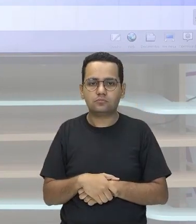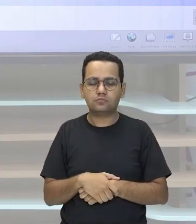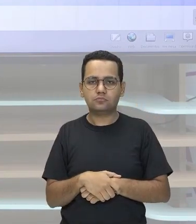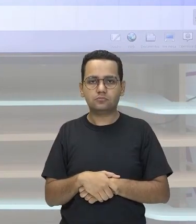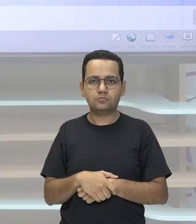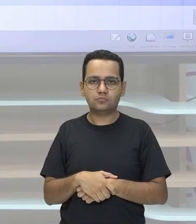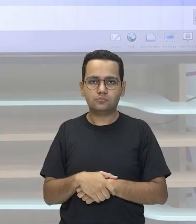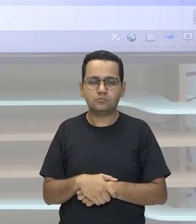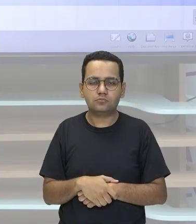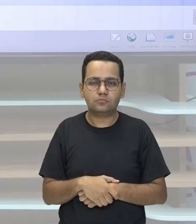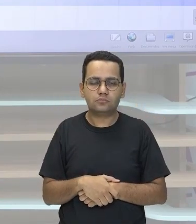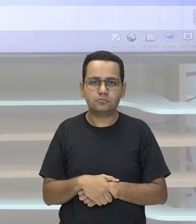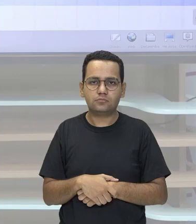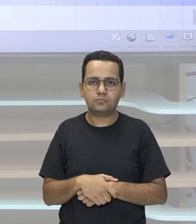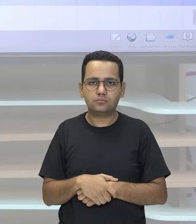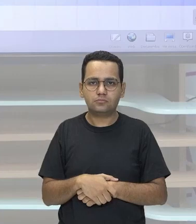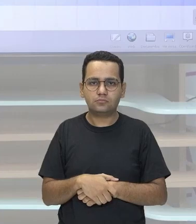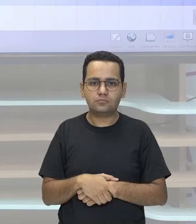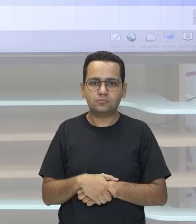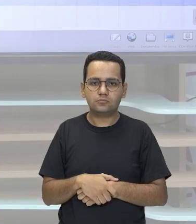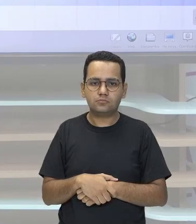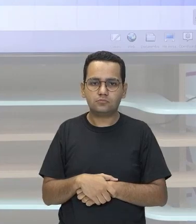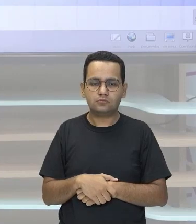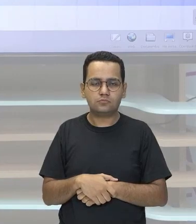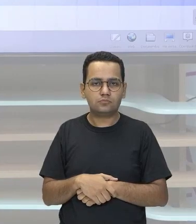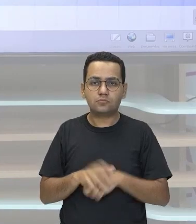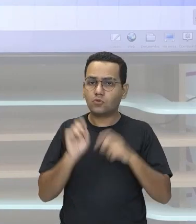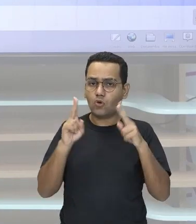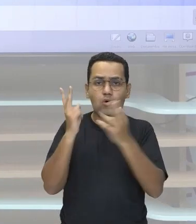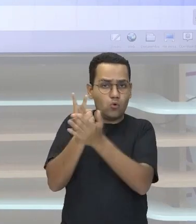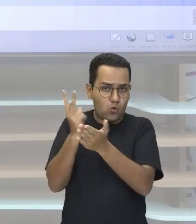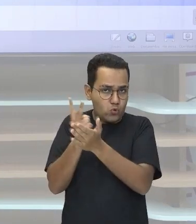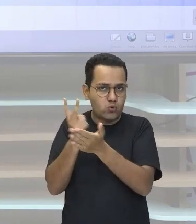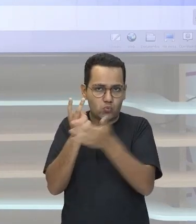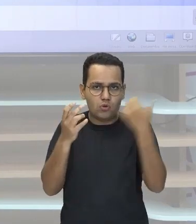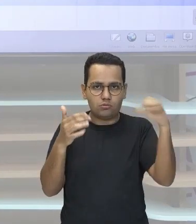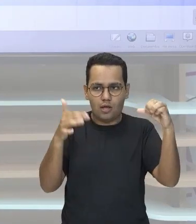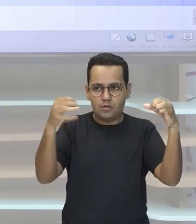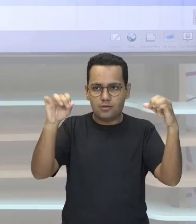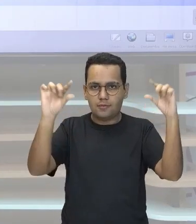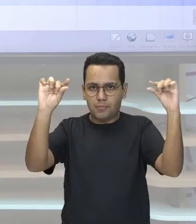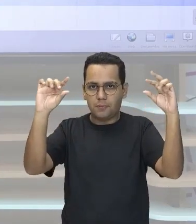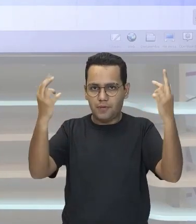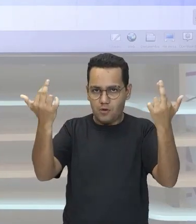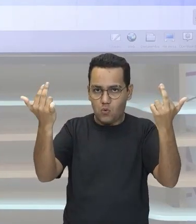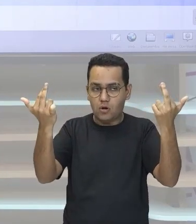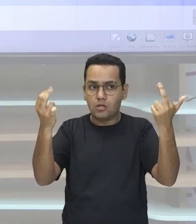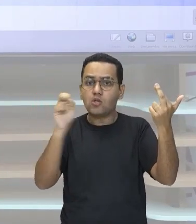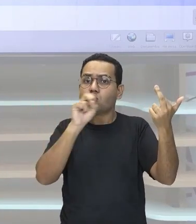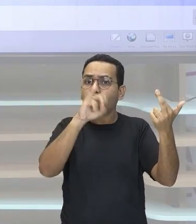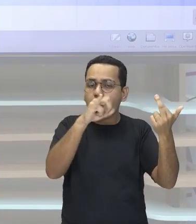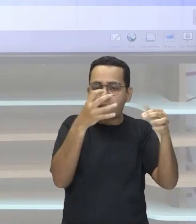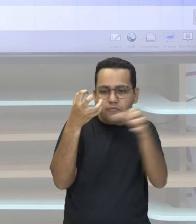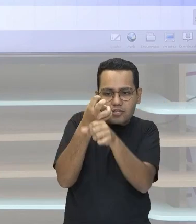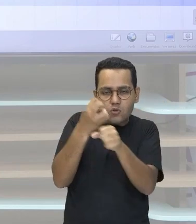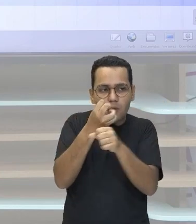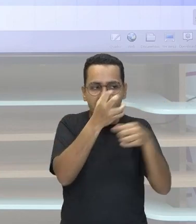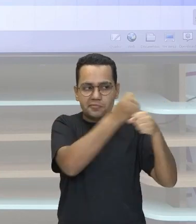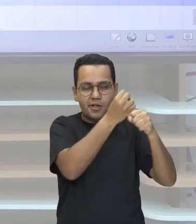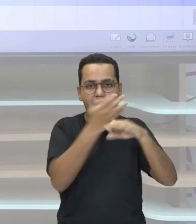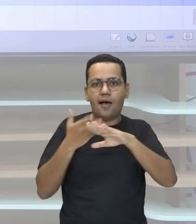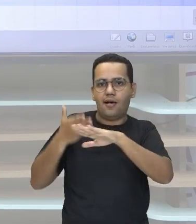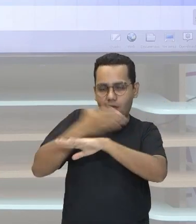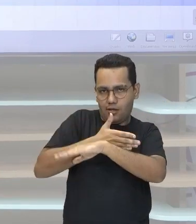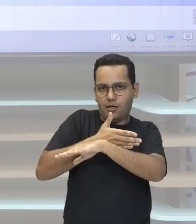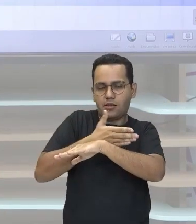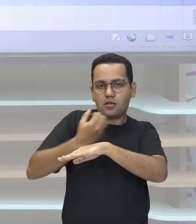não preciso Manipular nada Significa então Que eu vou operar Somente os coeficientes Que são os valores Numéricos Que estão